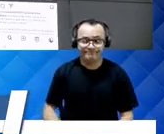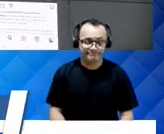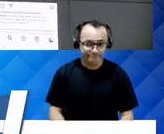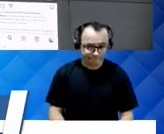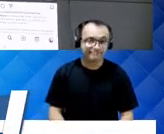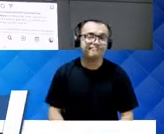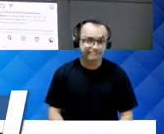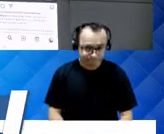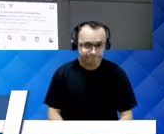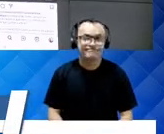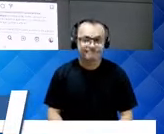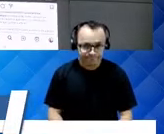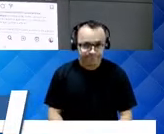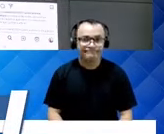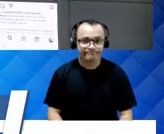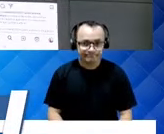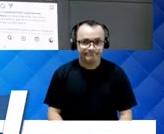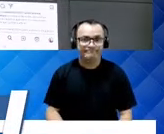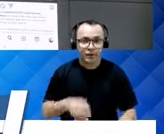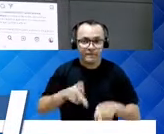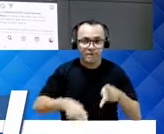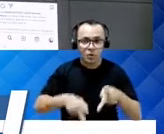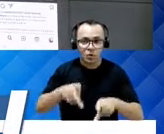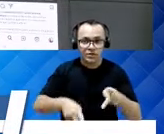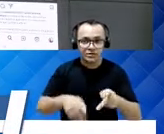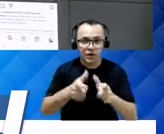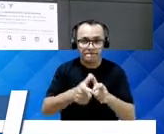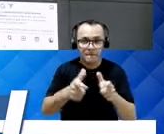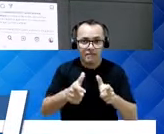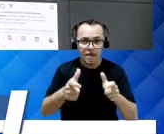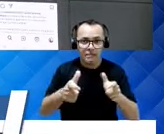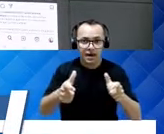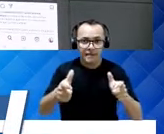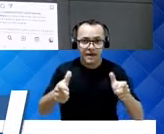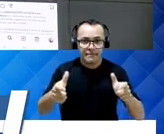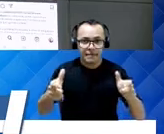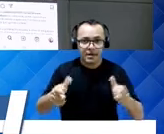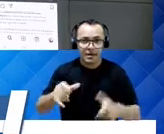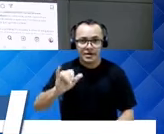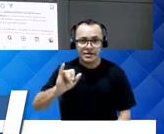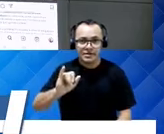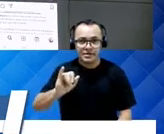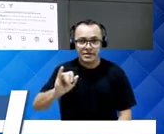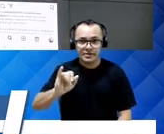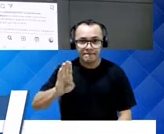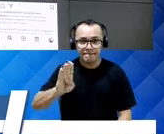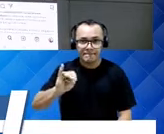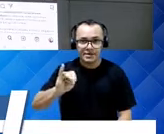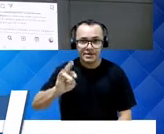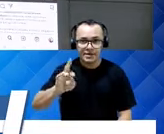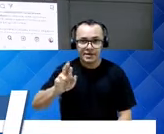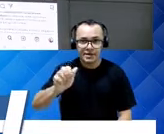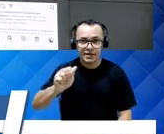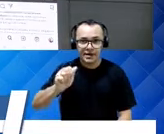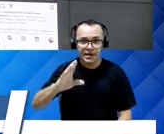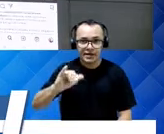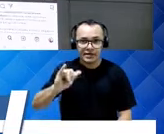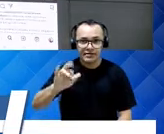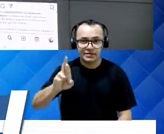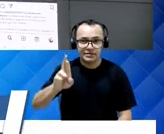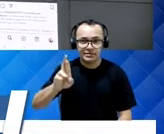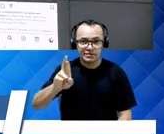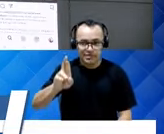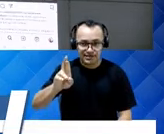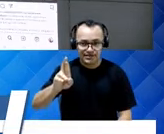O aumento da população ali, indo para Ibiracina, João Traficante, devido aos loteamentos de chácara, algumas